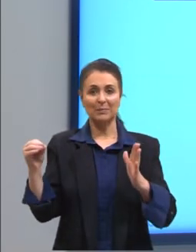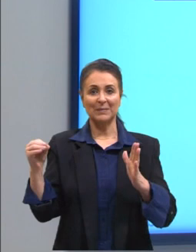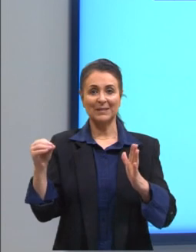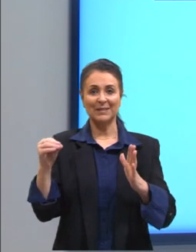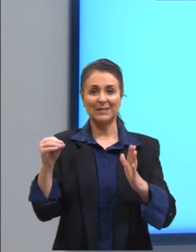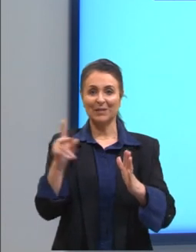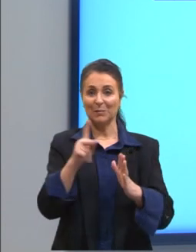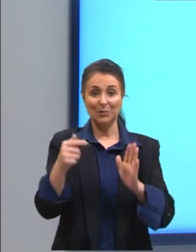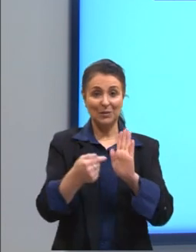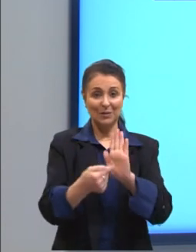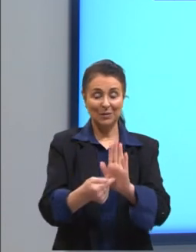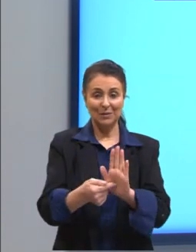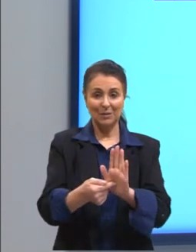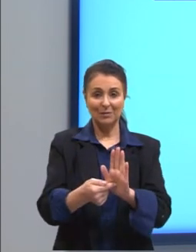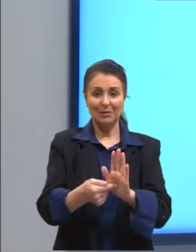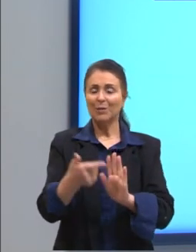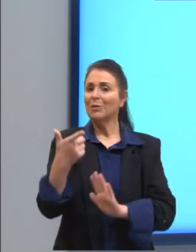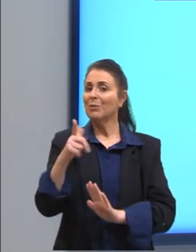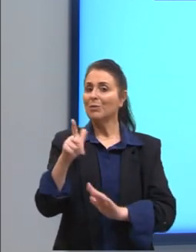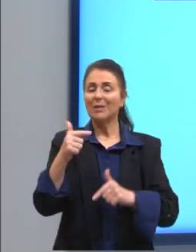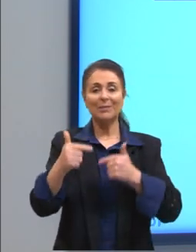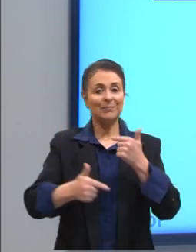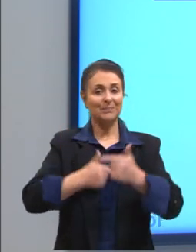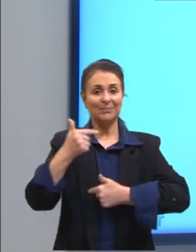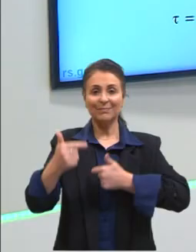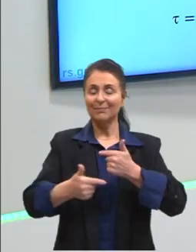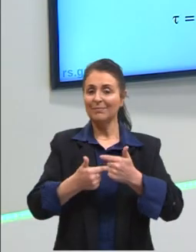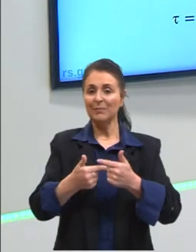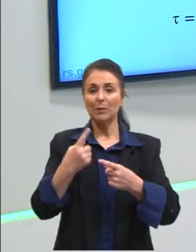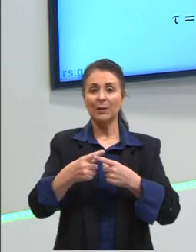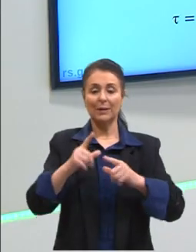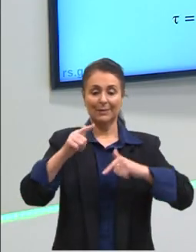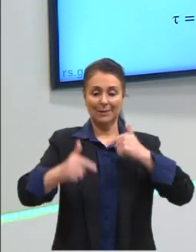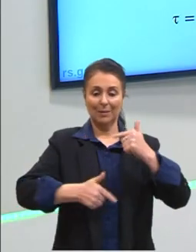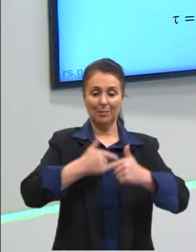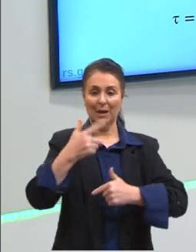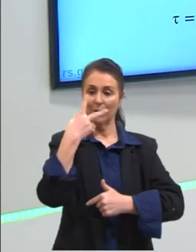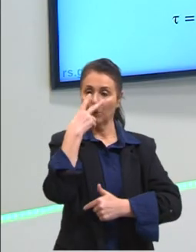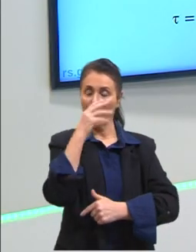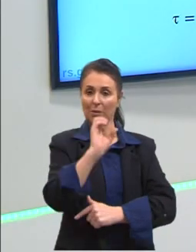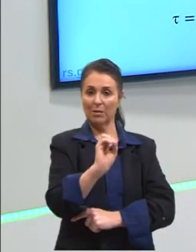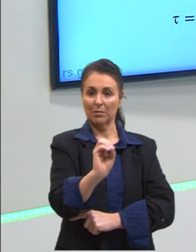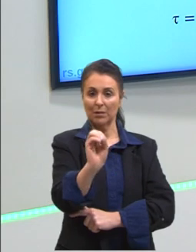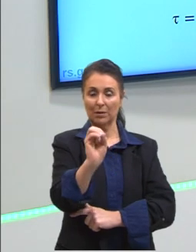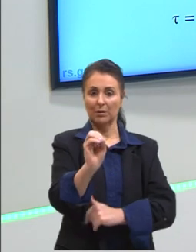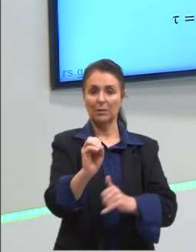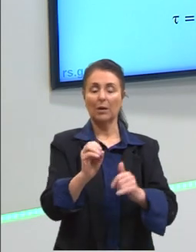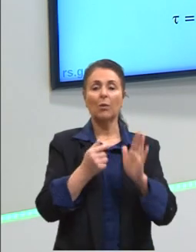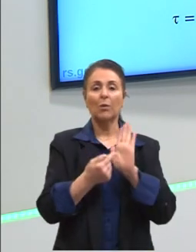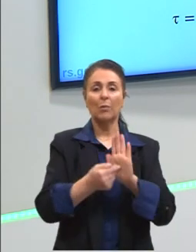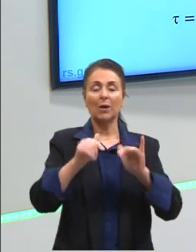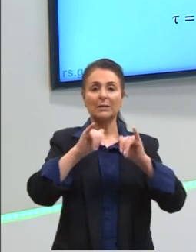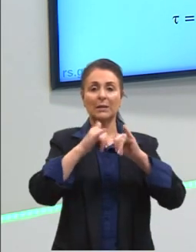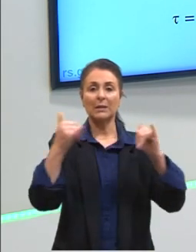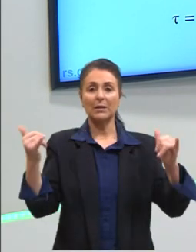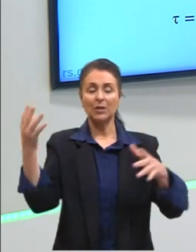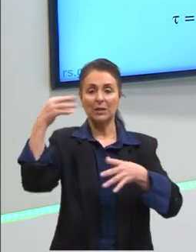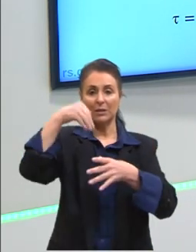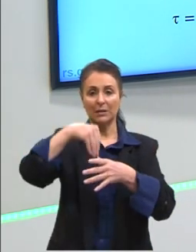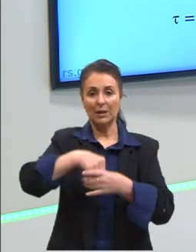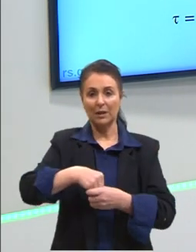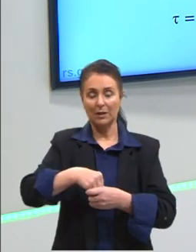Então, a gente acaba não tendo trabalho. O trabalho é igual a zero. Então, a vai ter a variação da energia interna igual